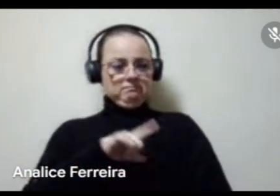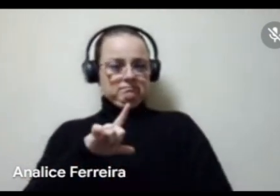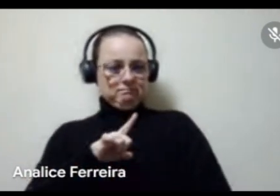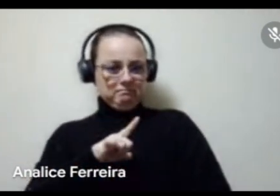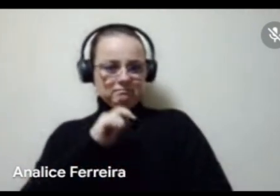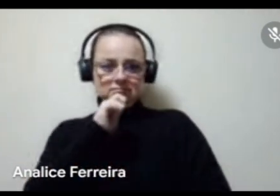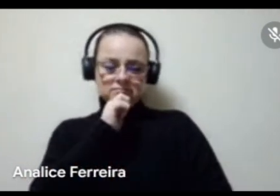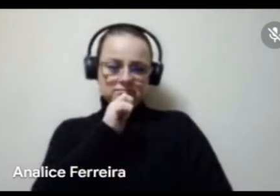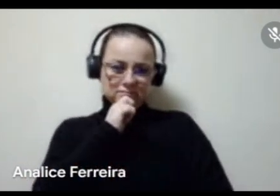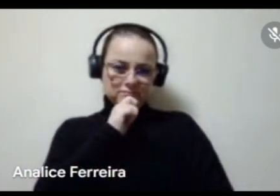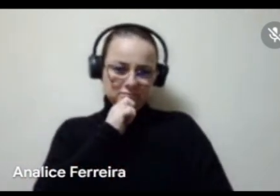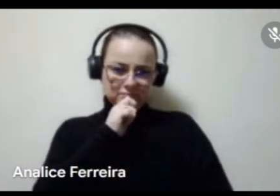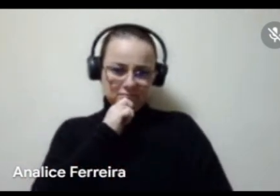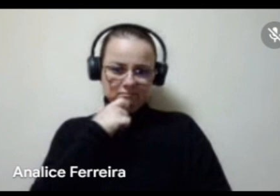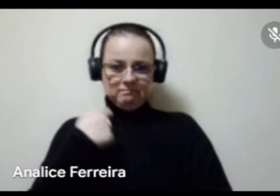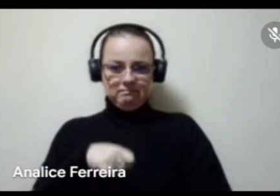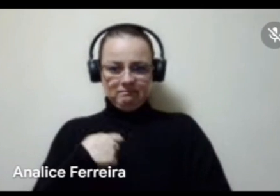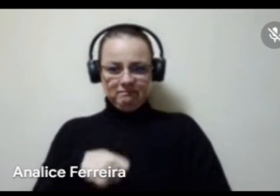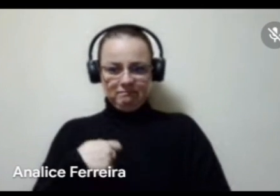muitas necessidades.